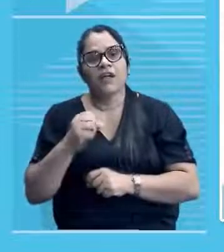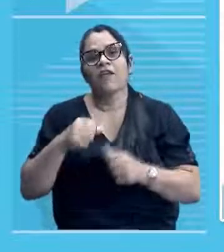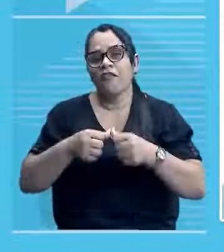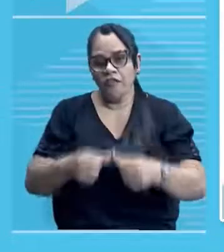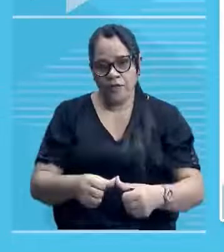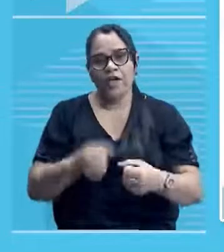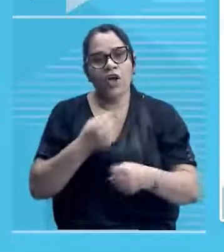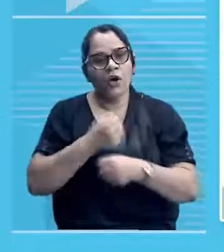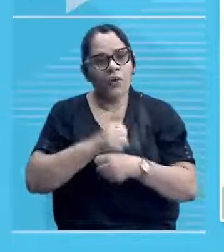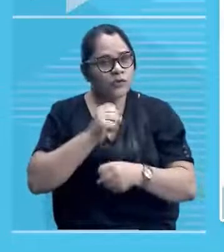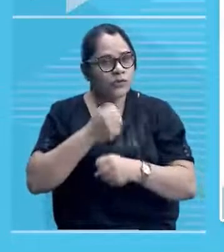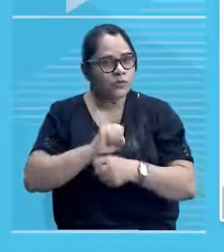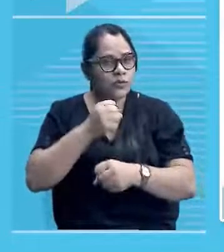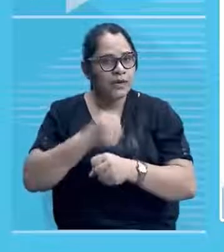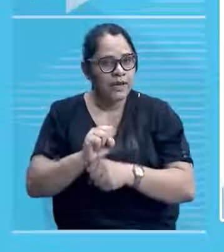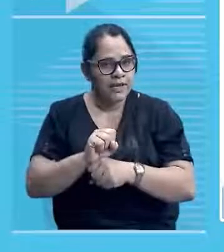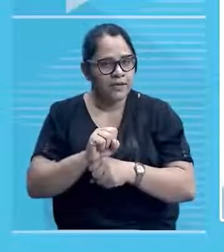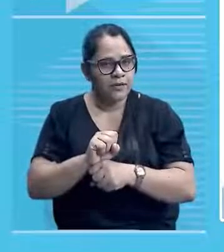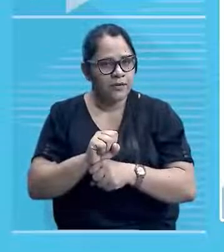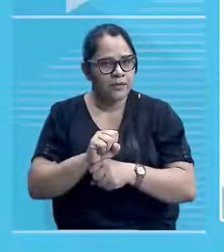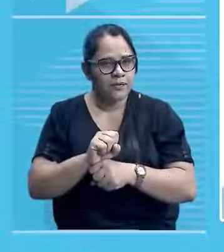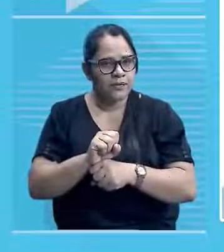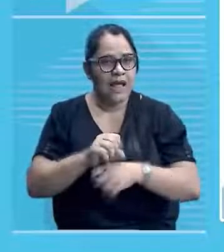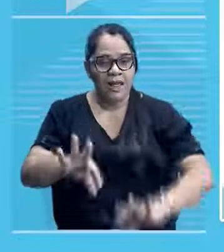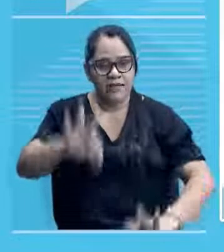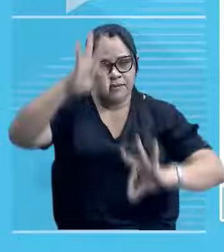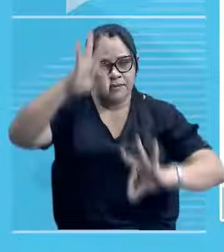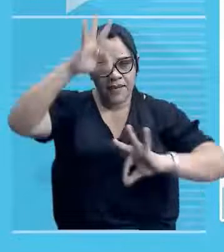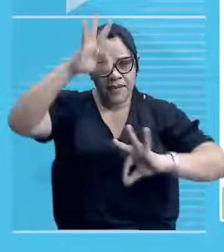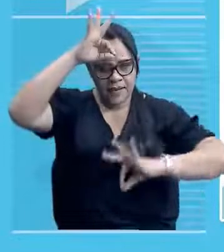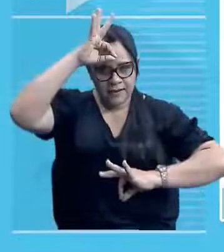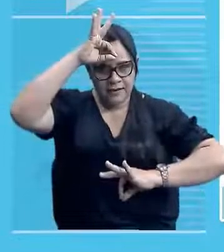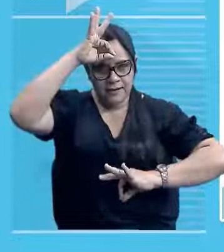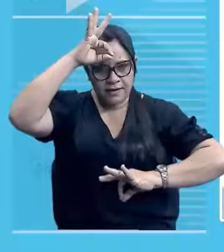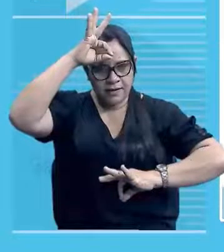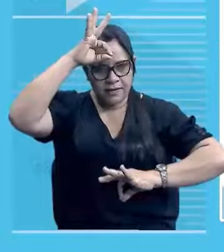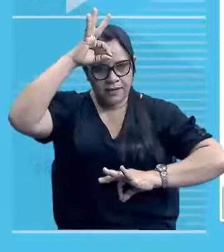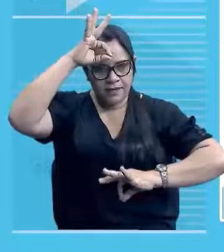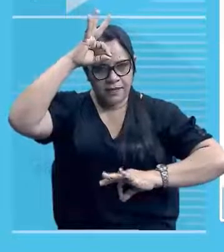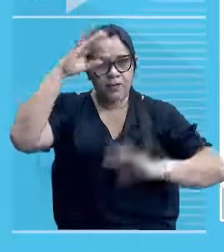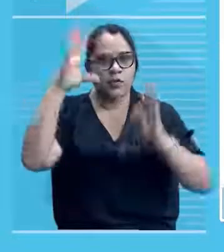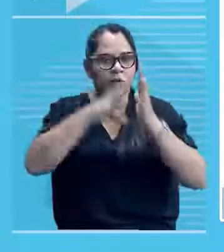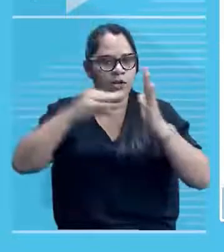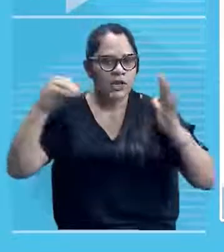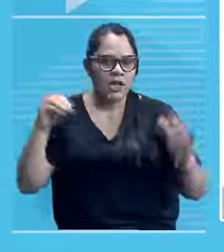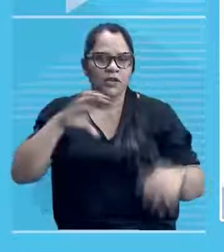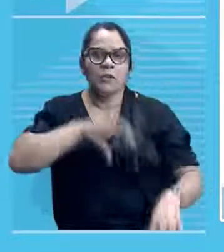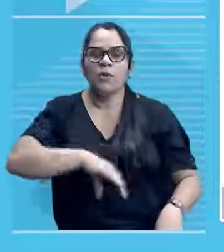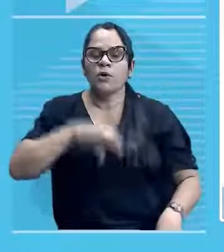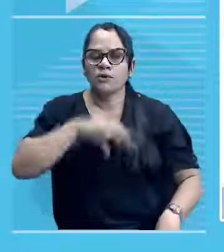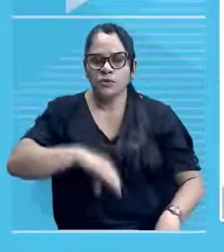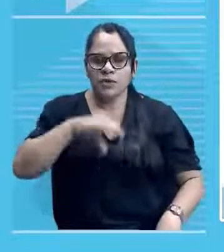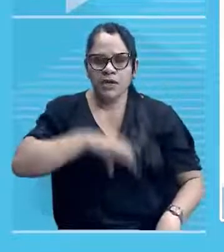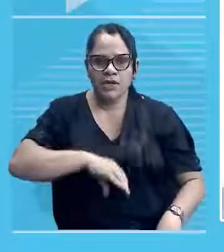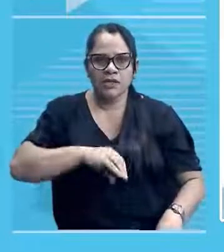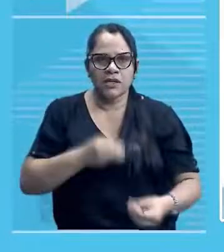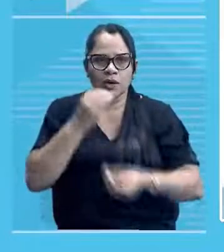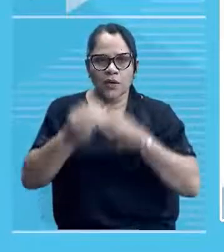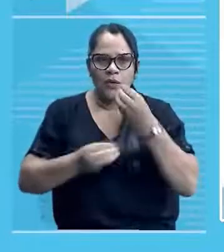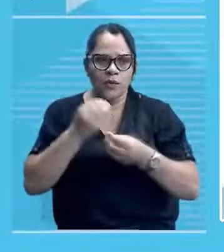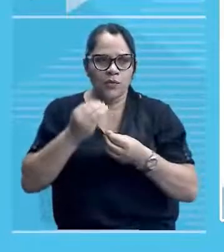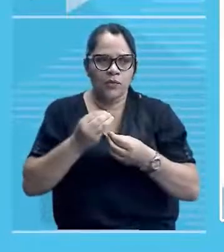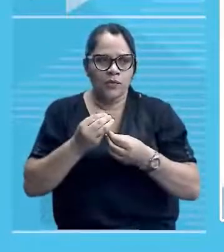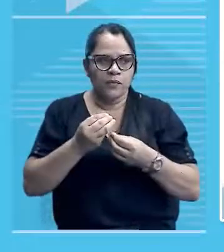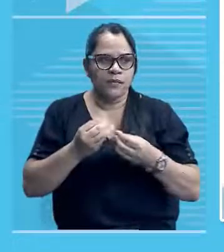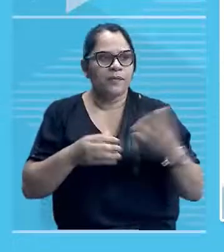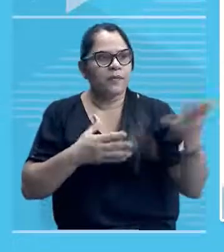tendo como inspiração a arquitetura portuguesa e com detalhes greco-romanos. E